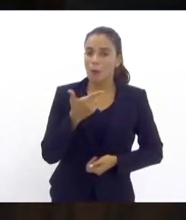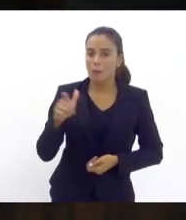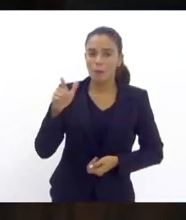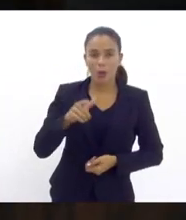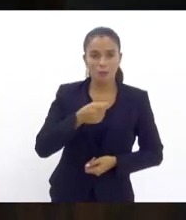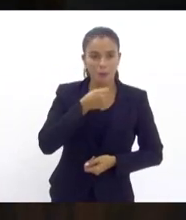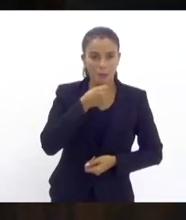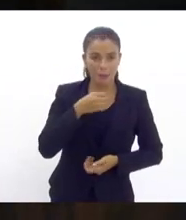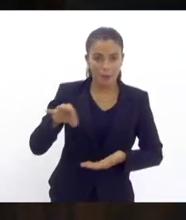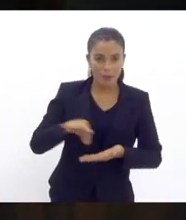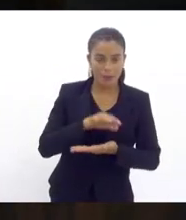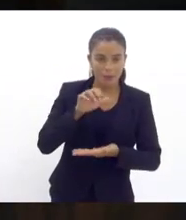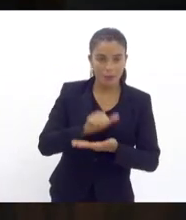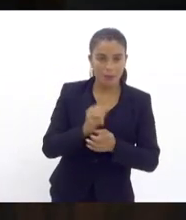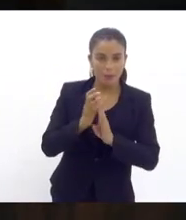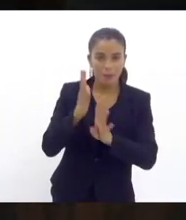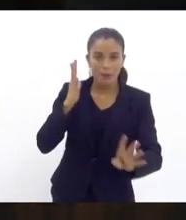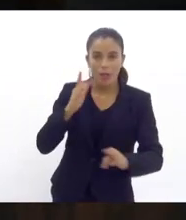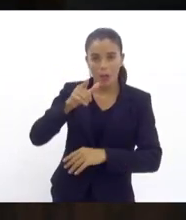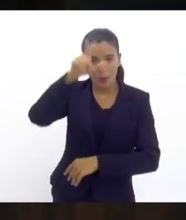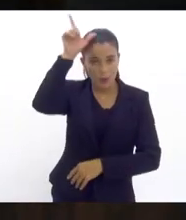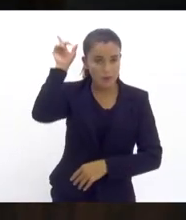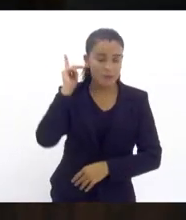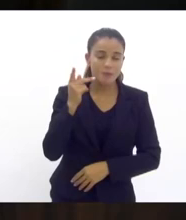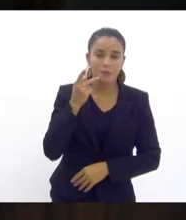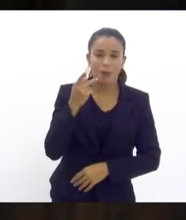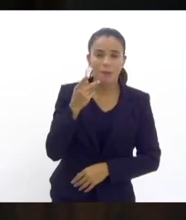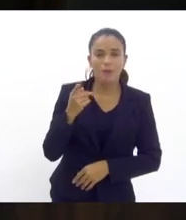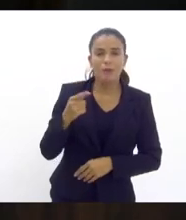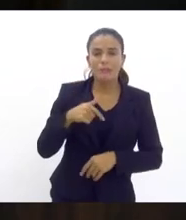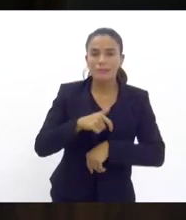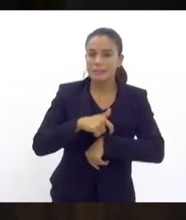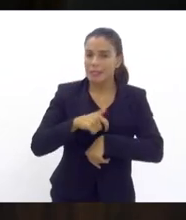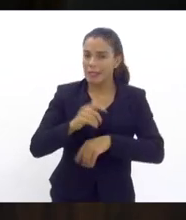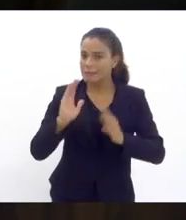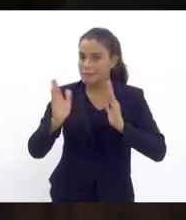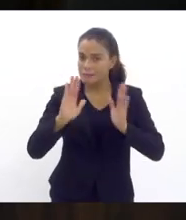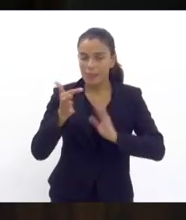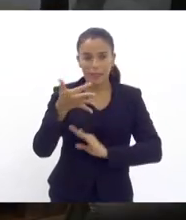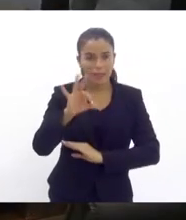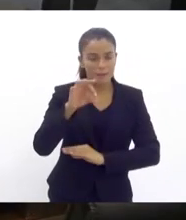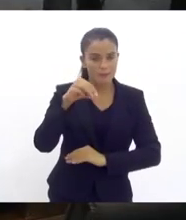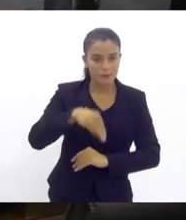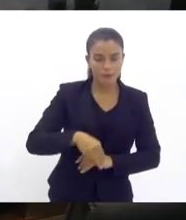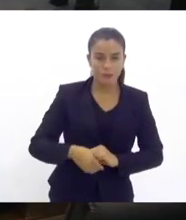escrito é o nobre deputado Luiz Paulo que dispõe de 10 minutos